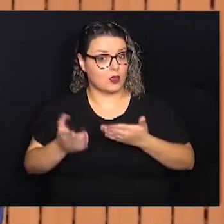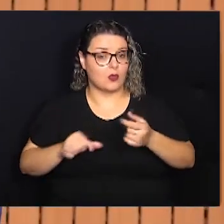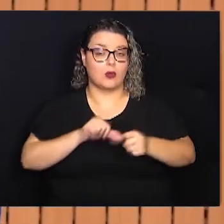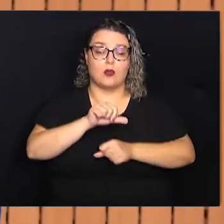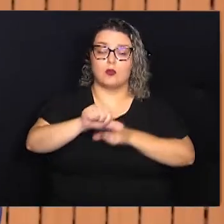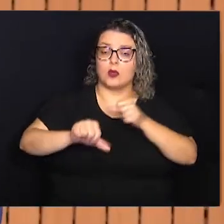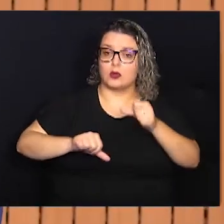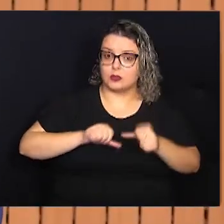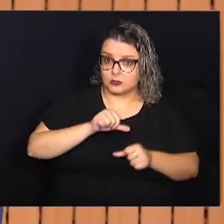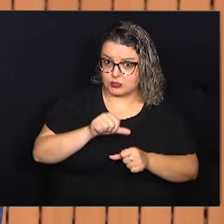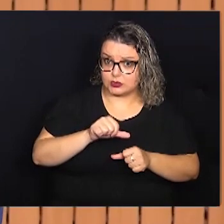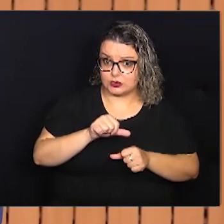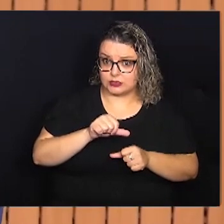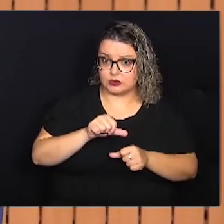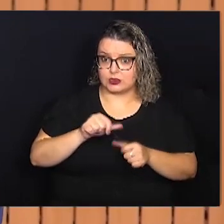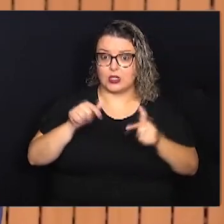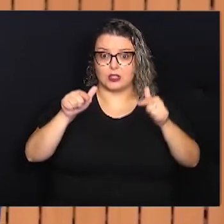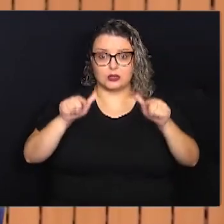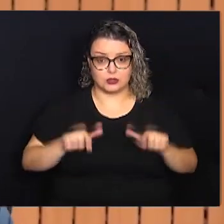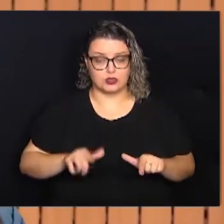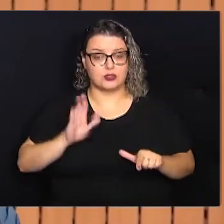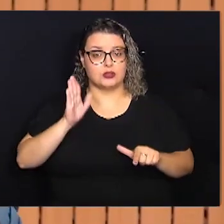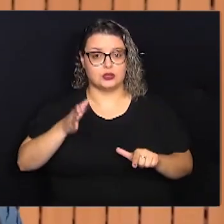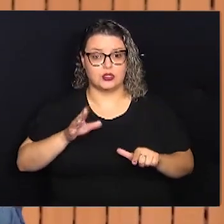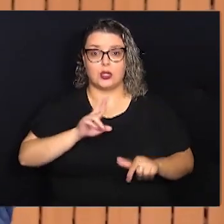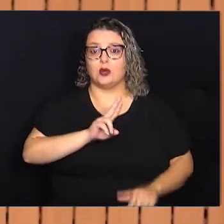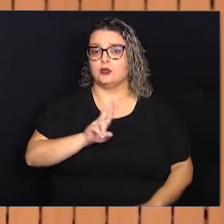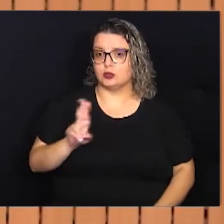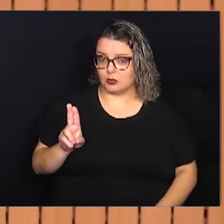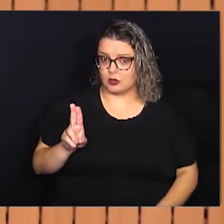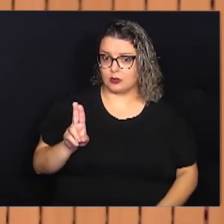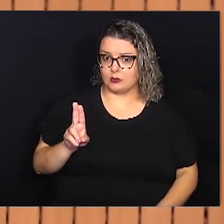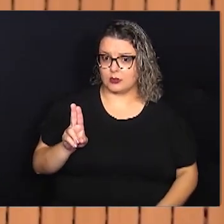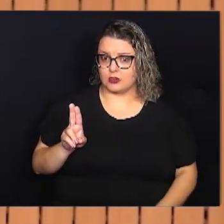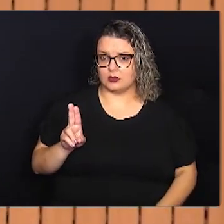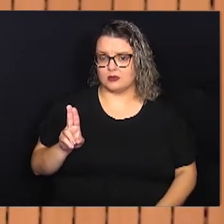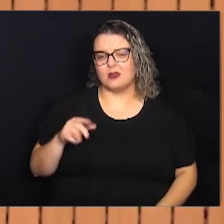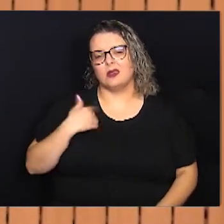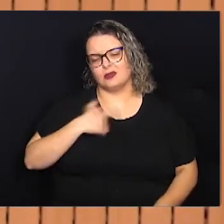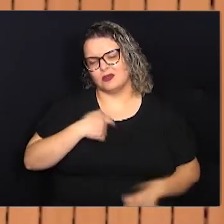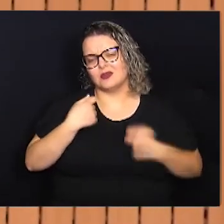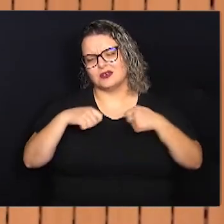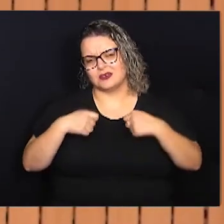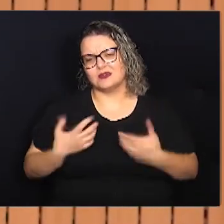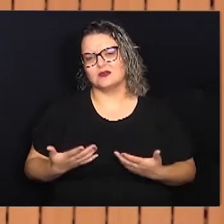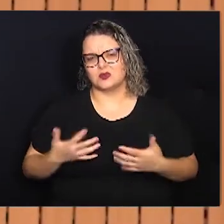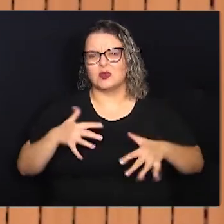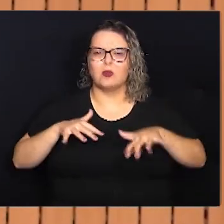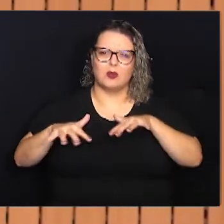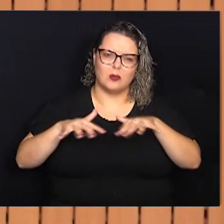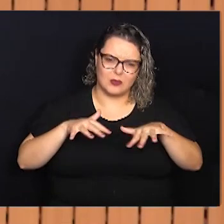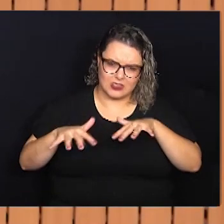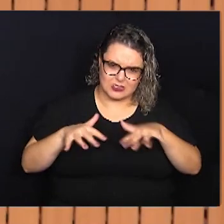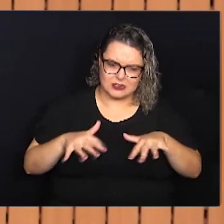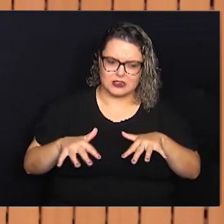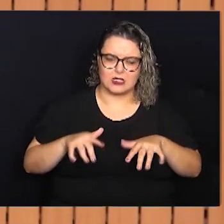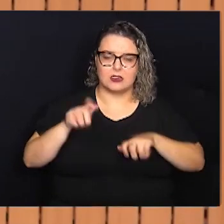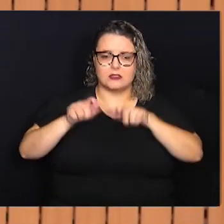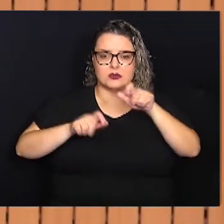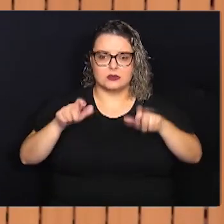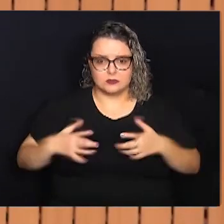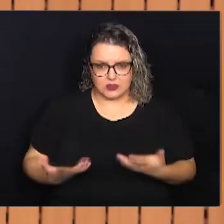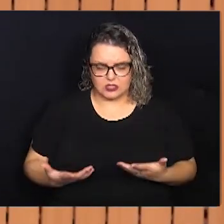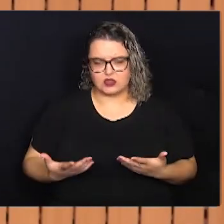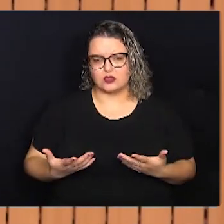se tratar de uma alteração de um espaço que já está denominado, a gente precisa mobilizar